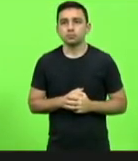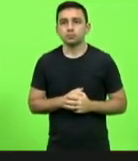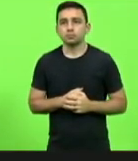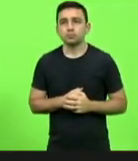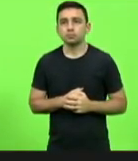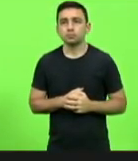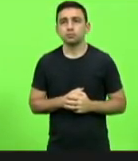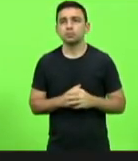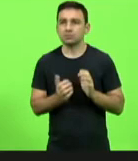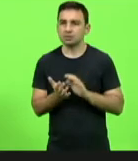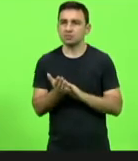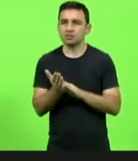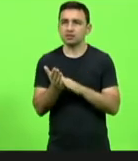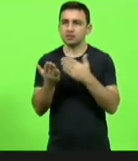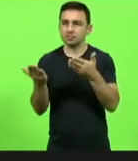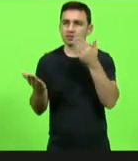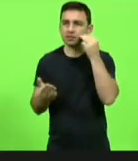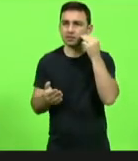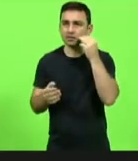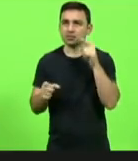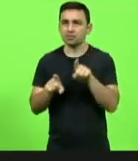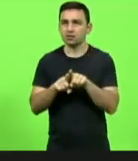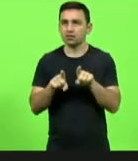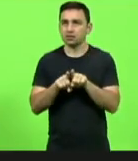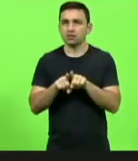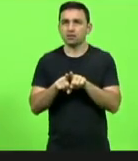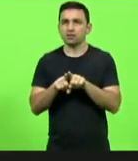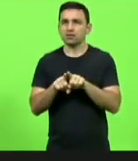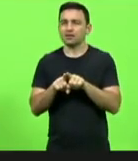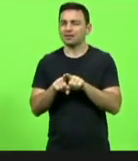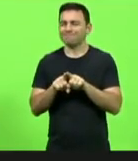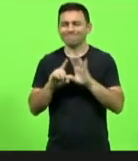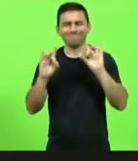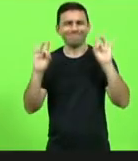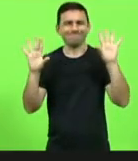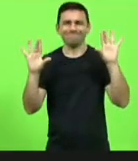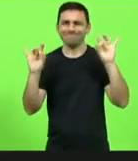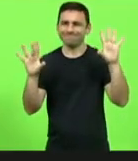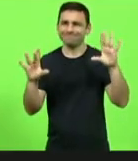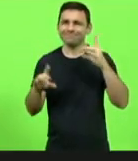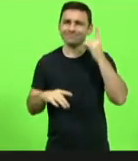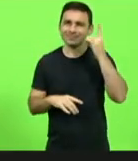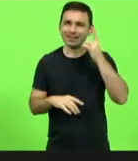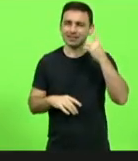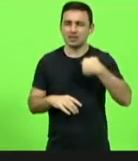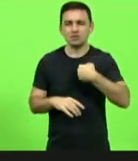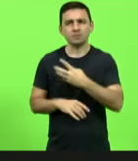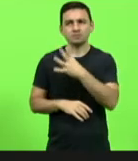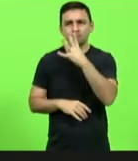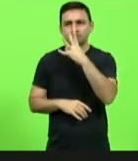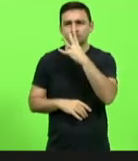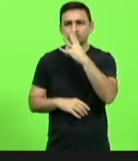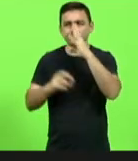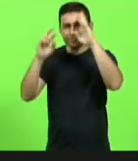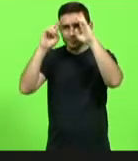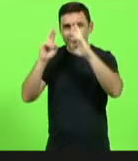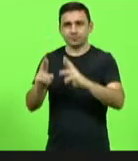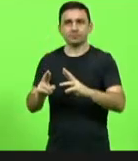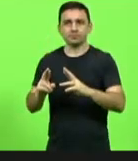quero parabenizar a deputada Marlene que é uma parlamentar brilhante que tem minha admiração e respeito mas quero